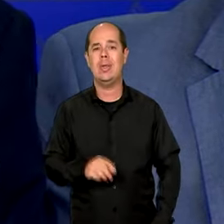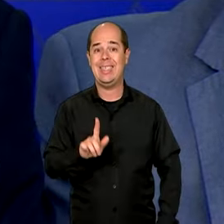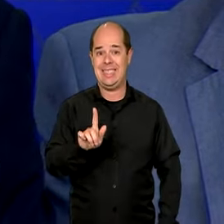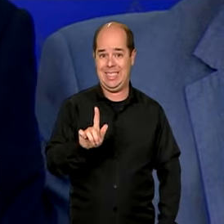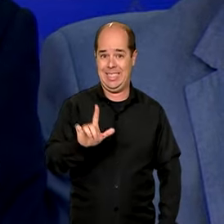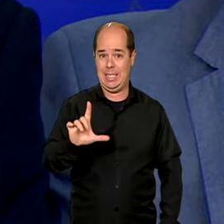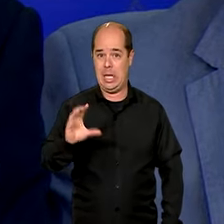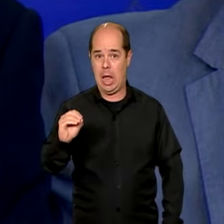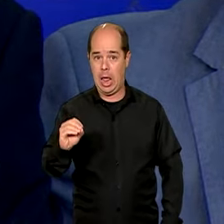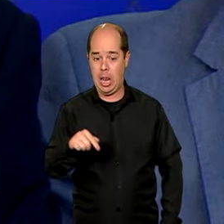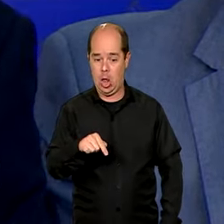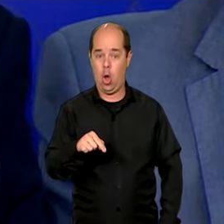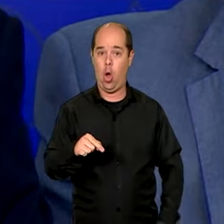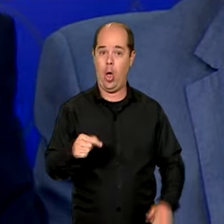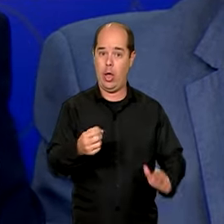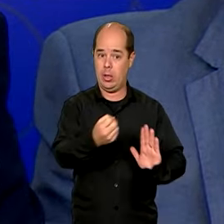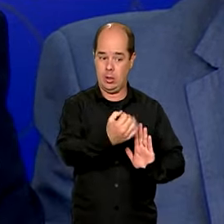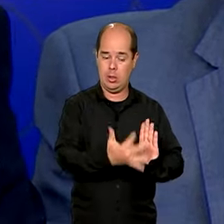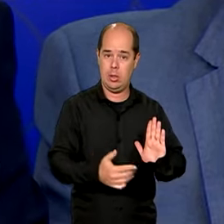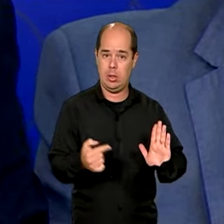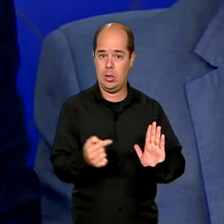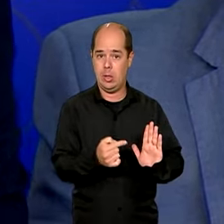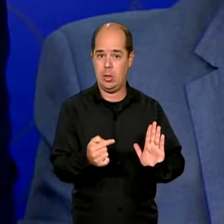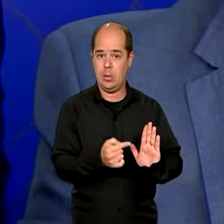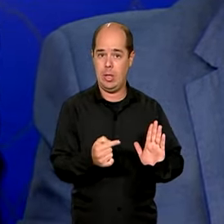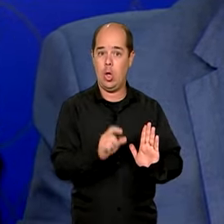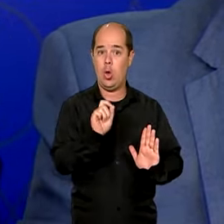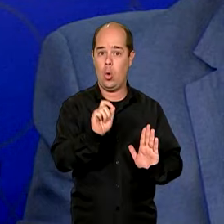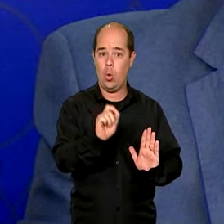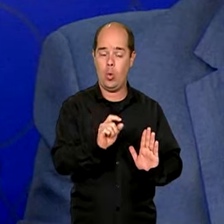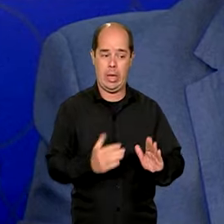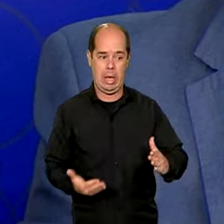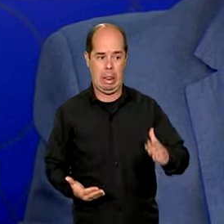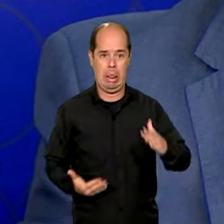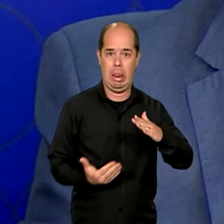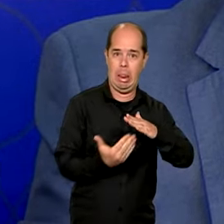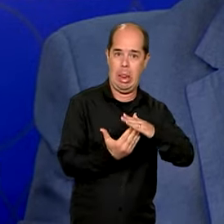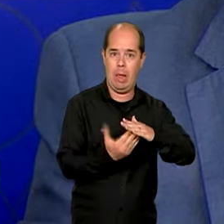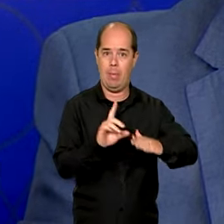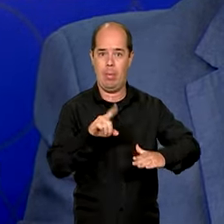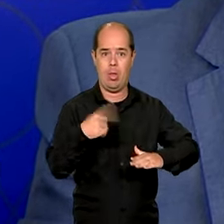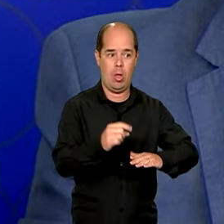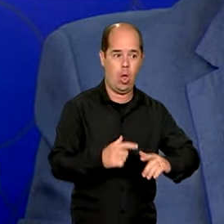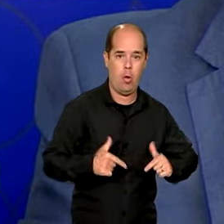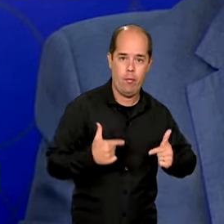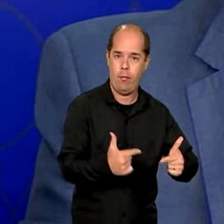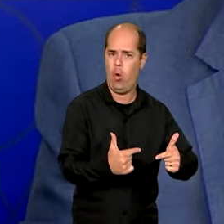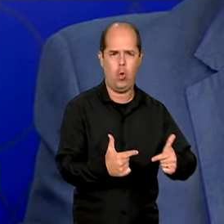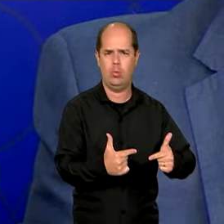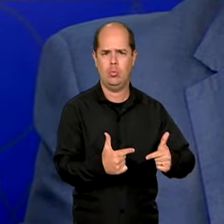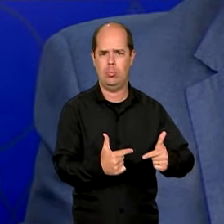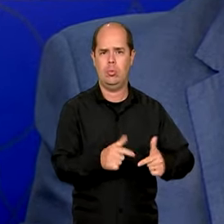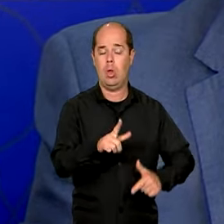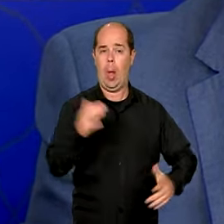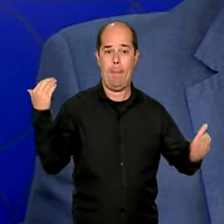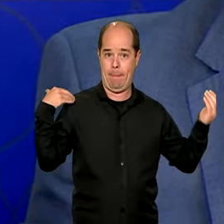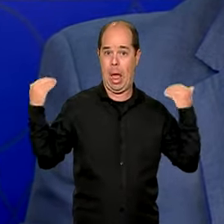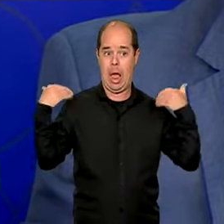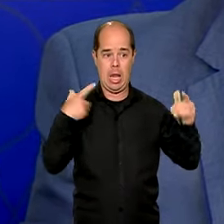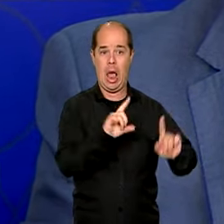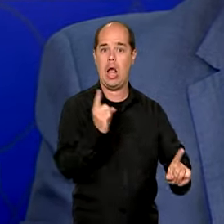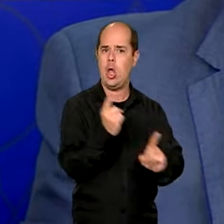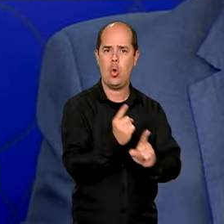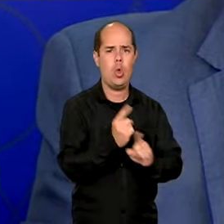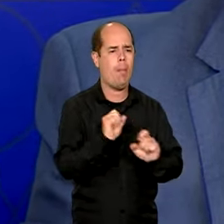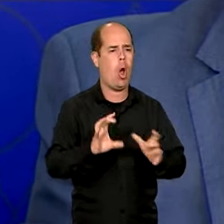específica, com uma linha diagonal que limitasse o nosso campo de operação, ali o que a Marinha encontrar poderá fazer